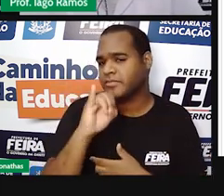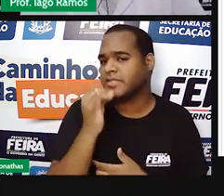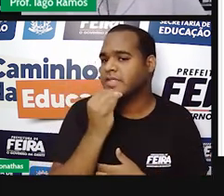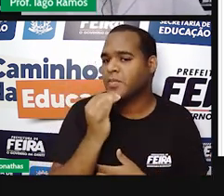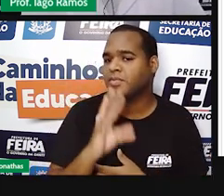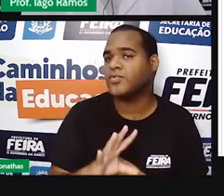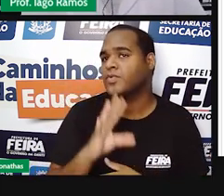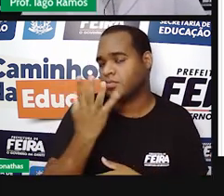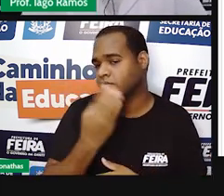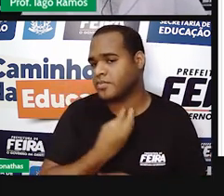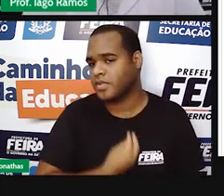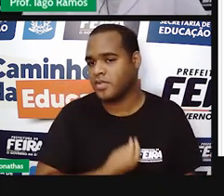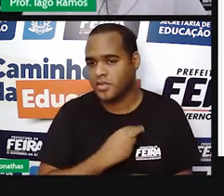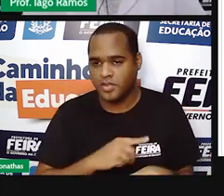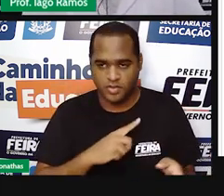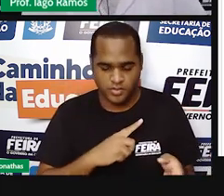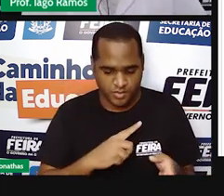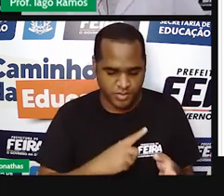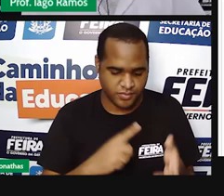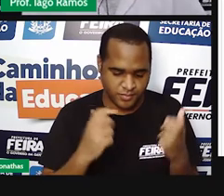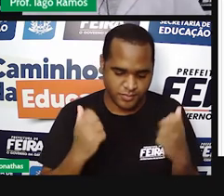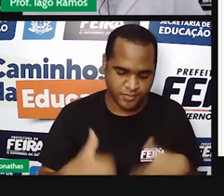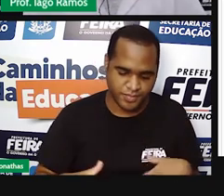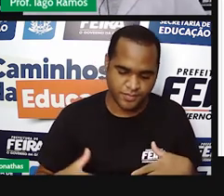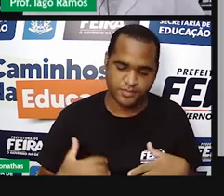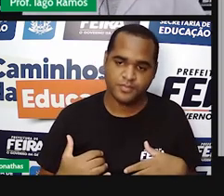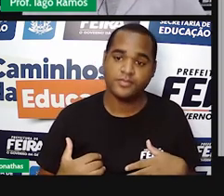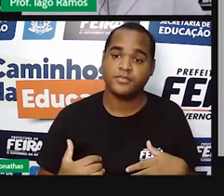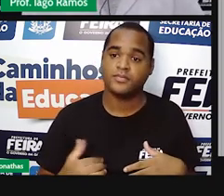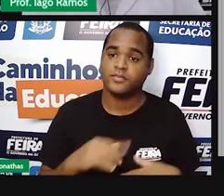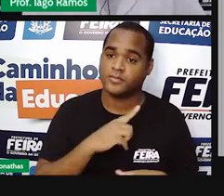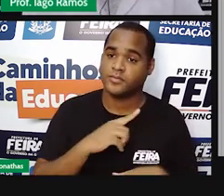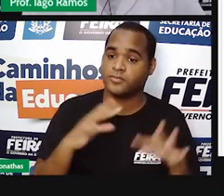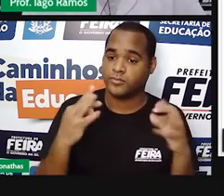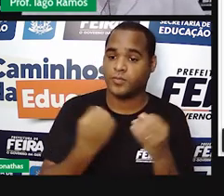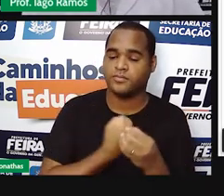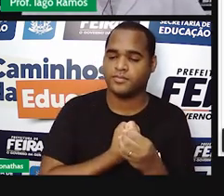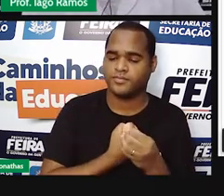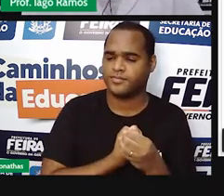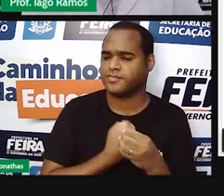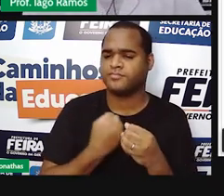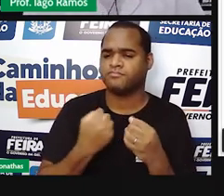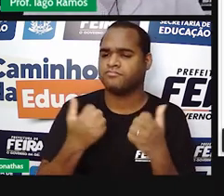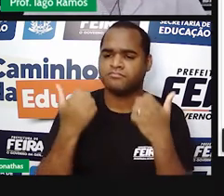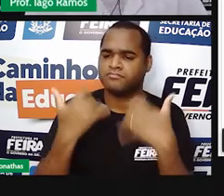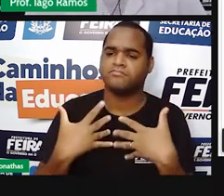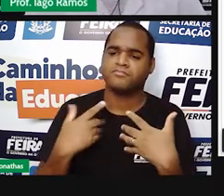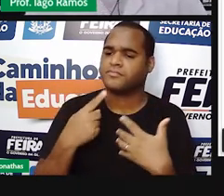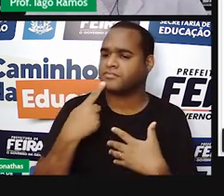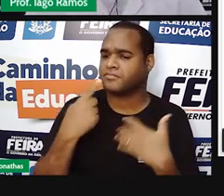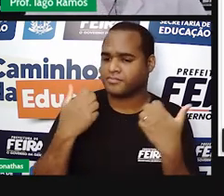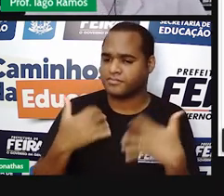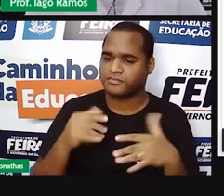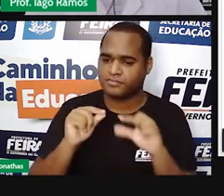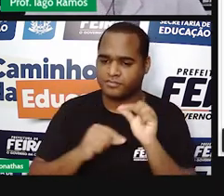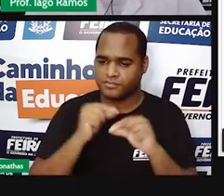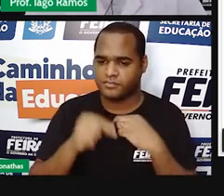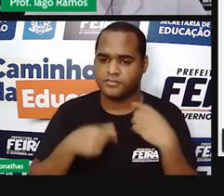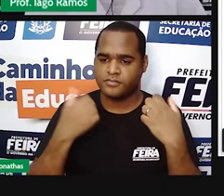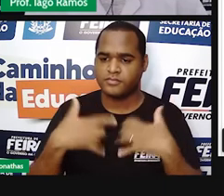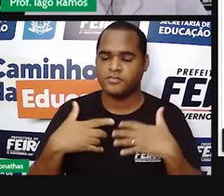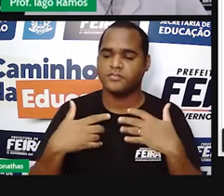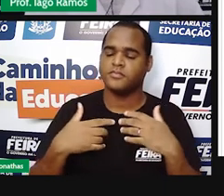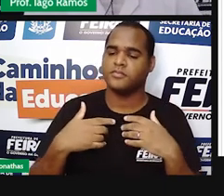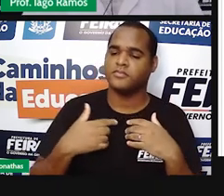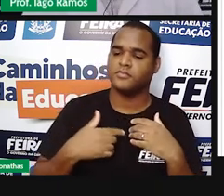números reais, né? São, de fato, números inteiros, tá? Ou seja, o que é eu estou querendo dizer para você? Esse menos seis,